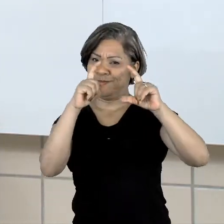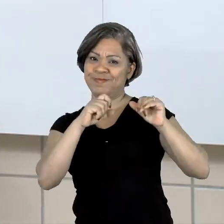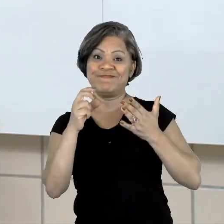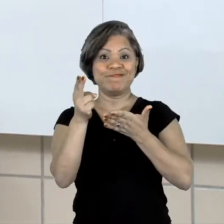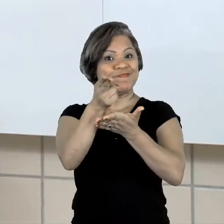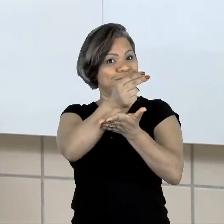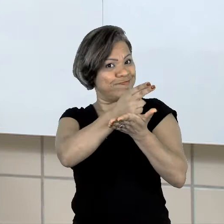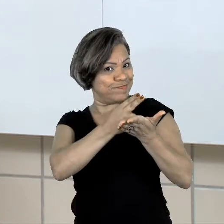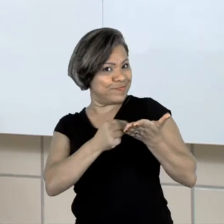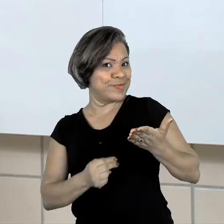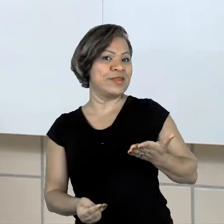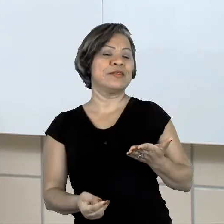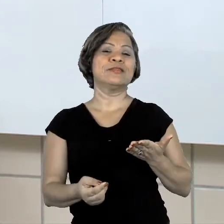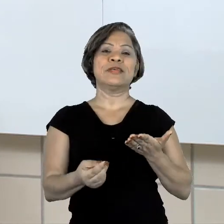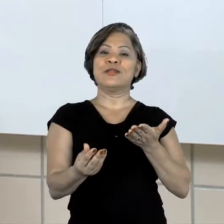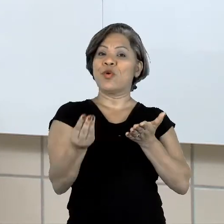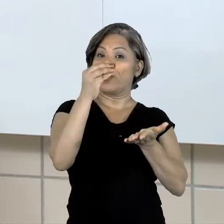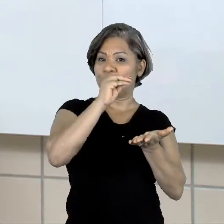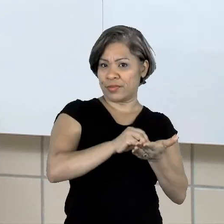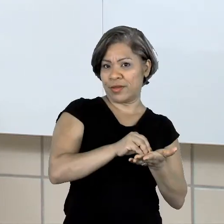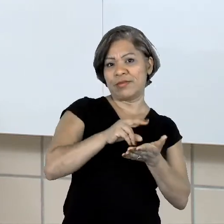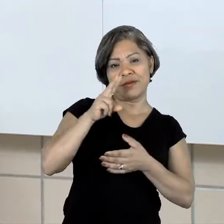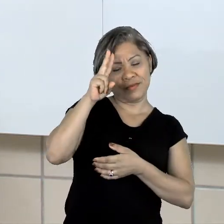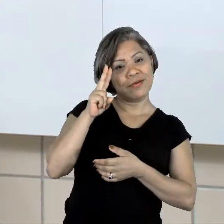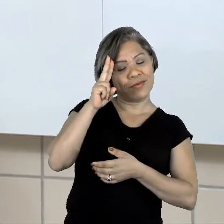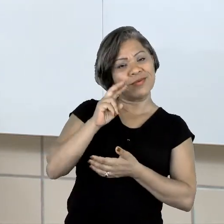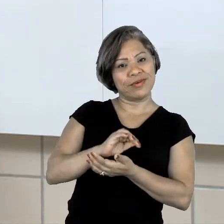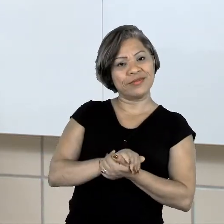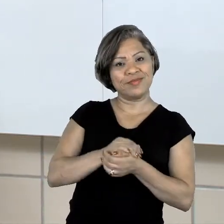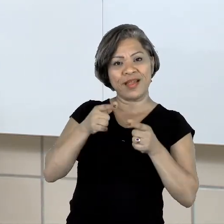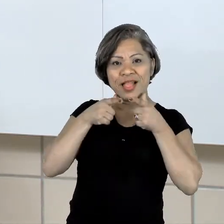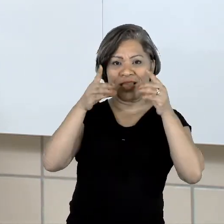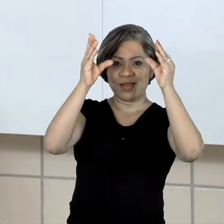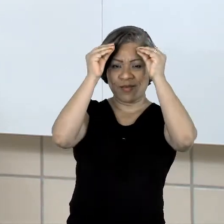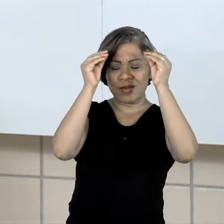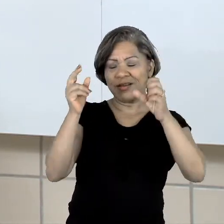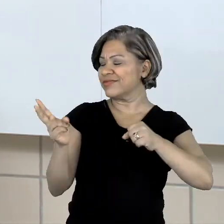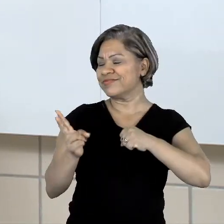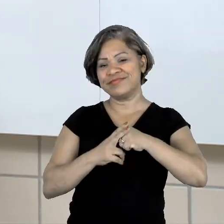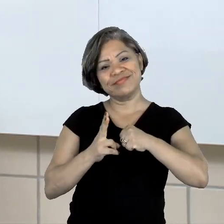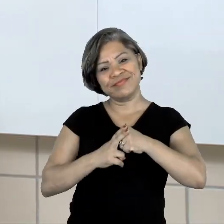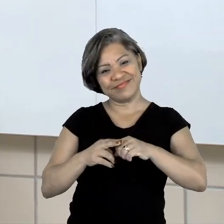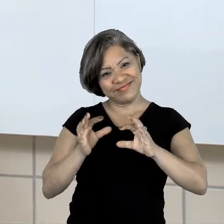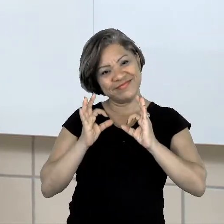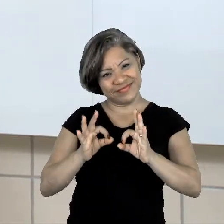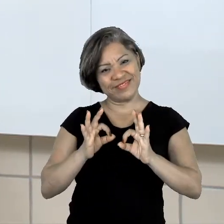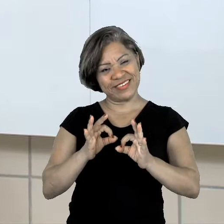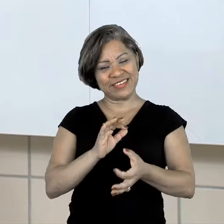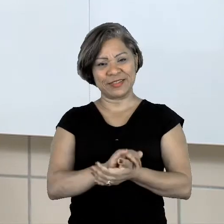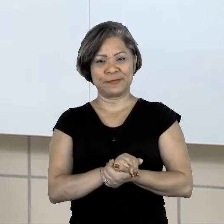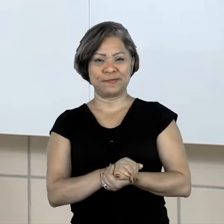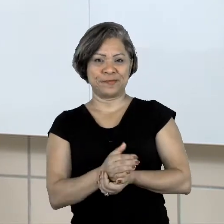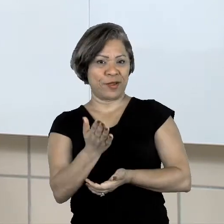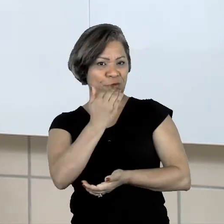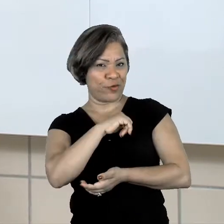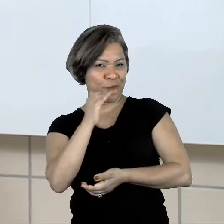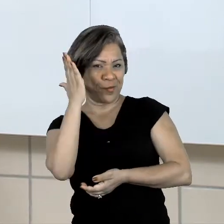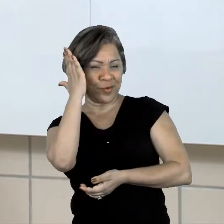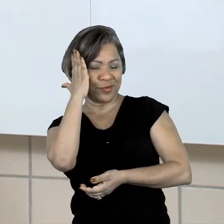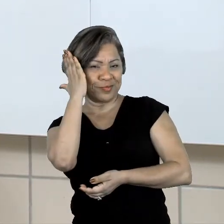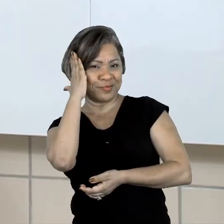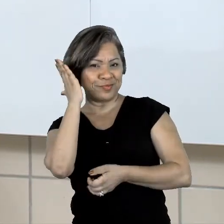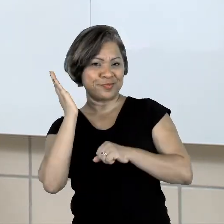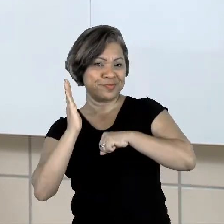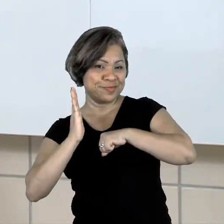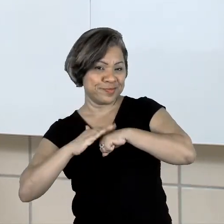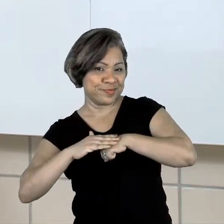dentro da história. Essas são as linguagens não verbais, certinho? Então, vamos entender um pouquinho mais,